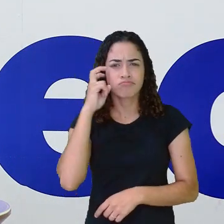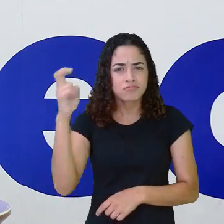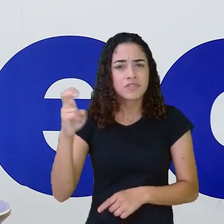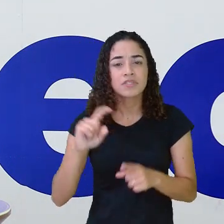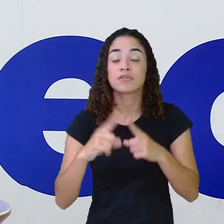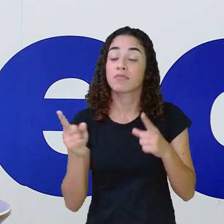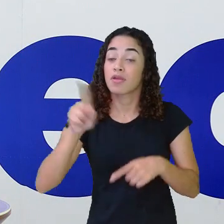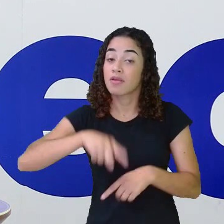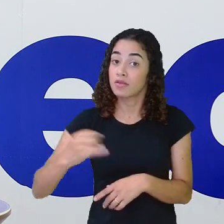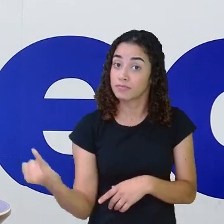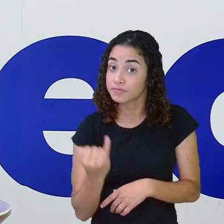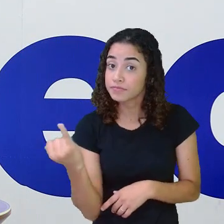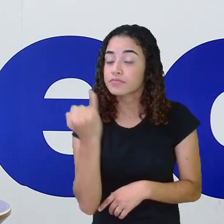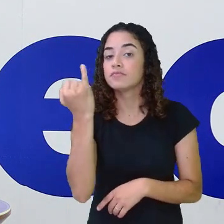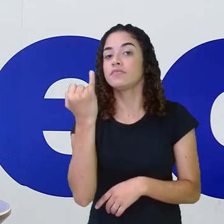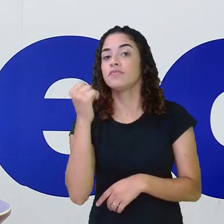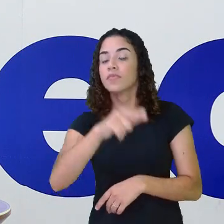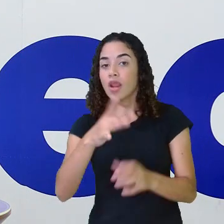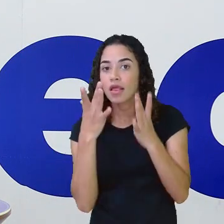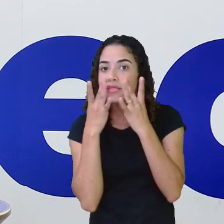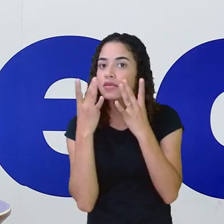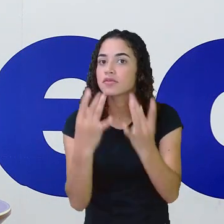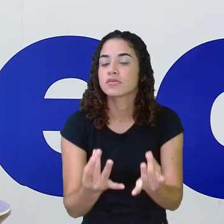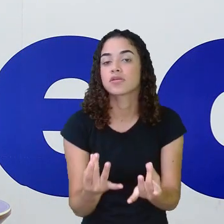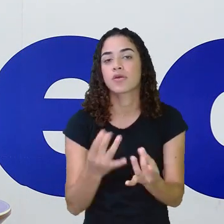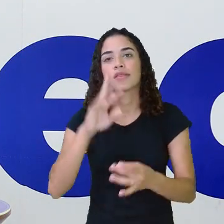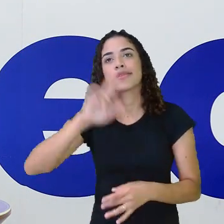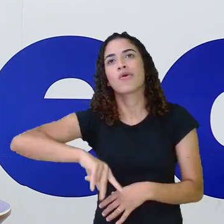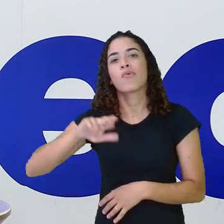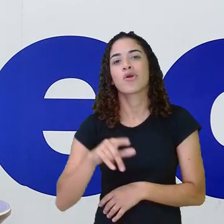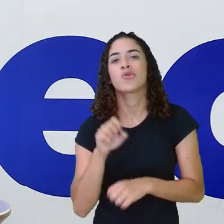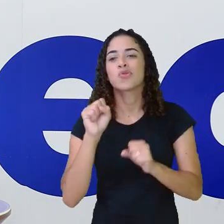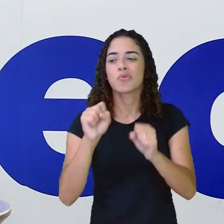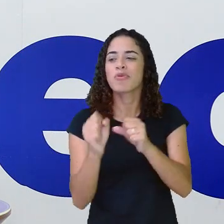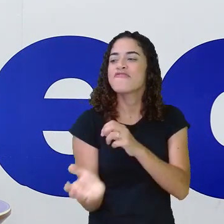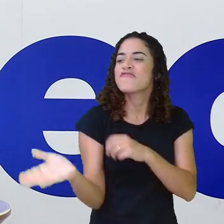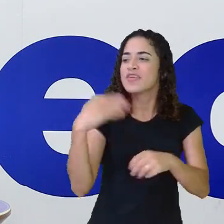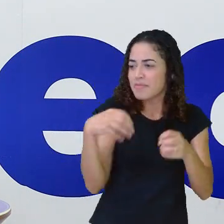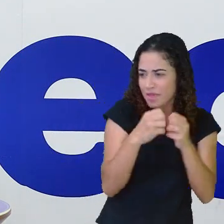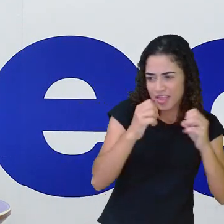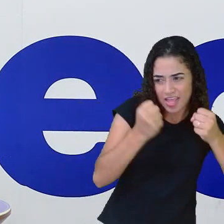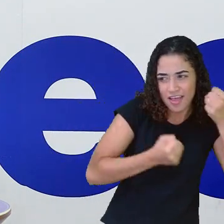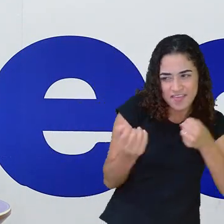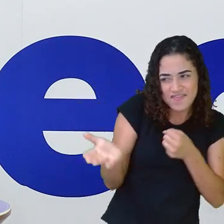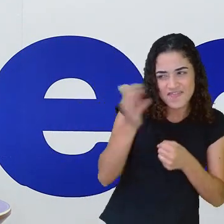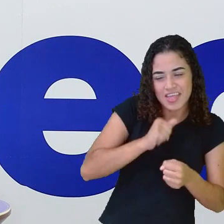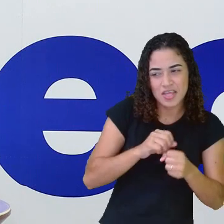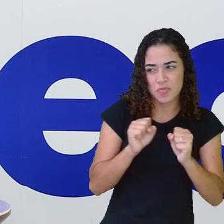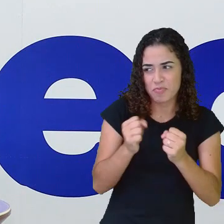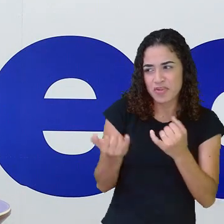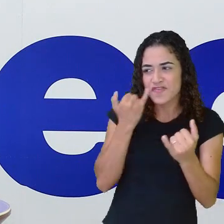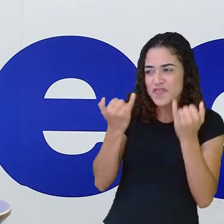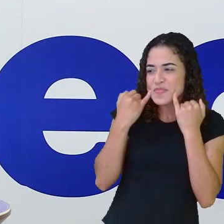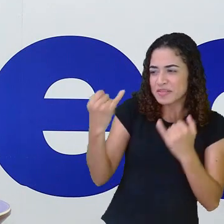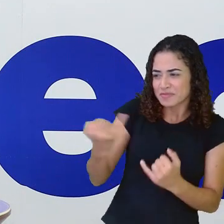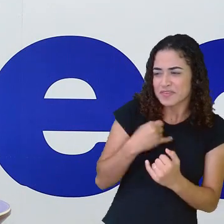é importante que vocês fiquem ligados nisso. Nada de, tu pode vir aqui no carro, tu pode me dar uma informação? Vem aqui pertinho,